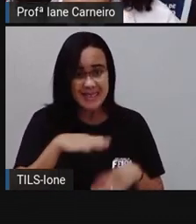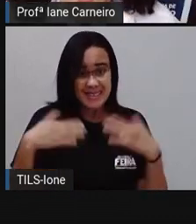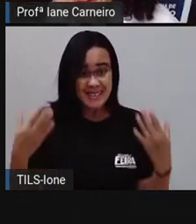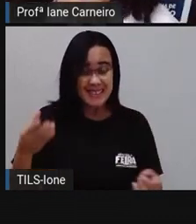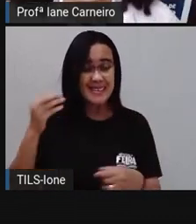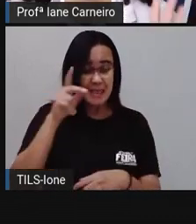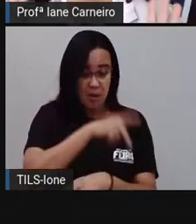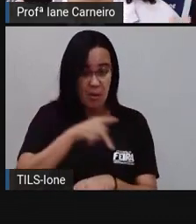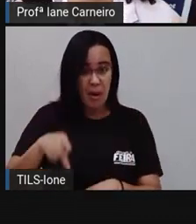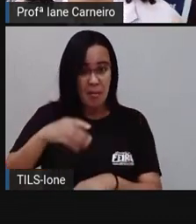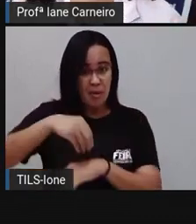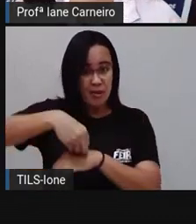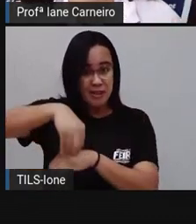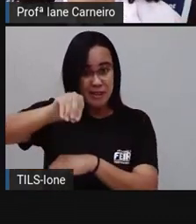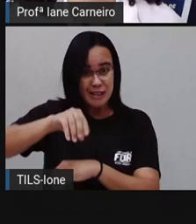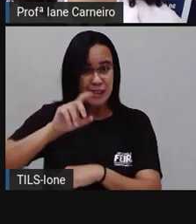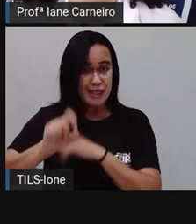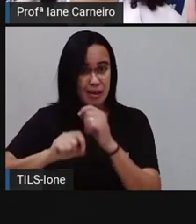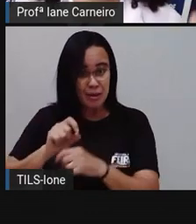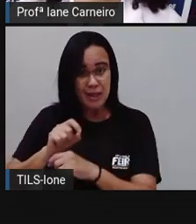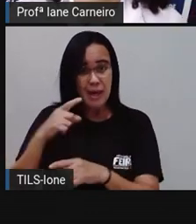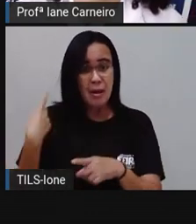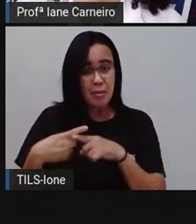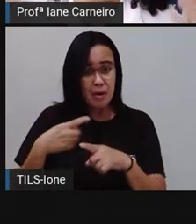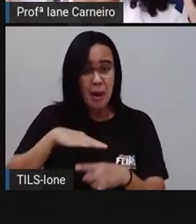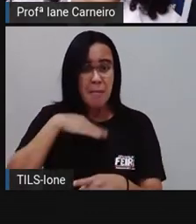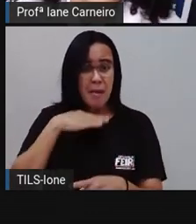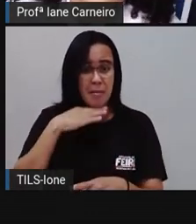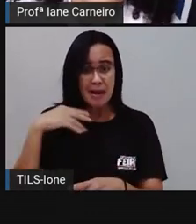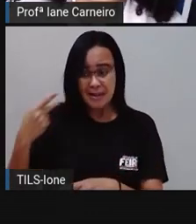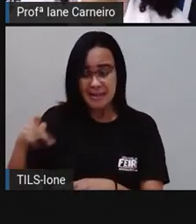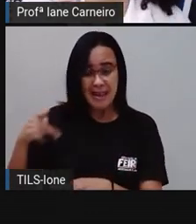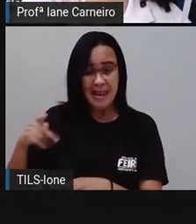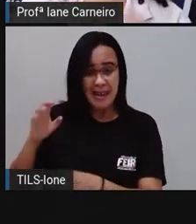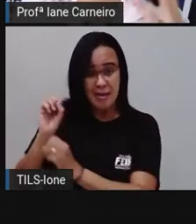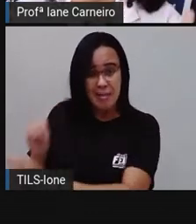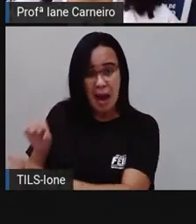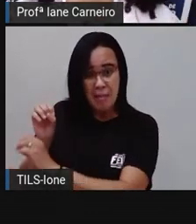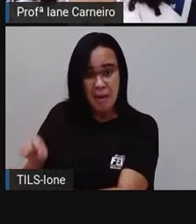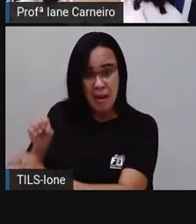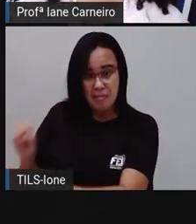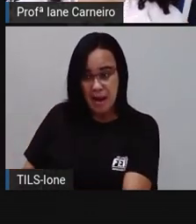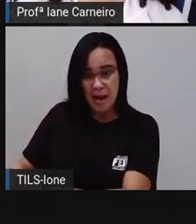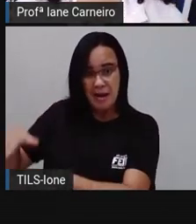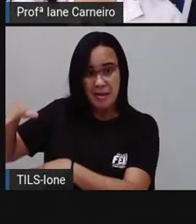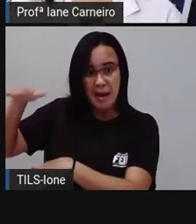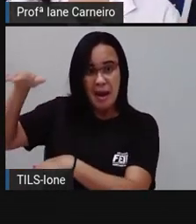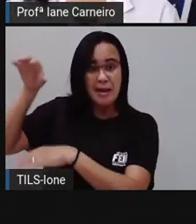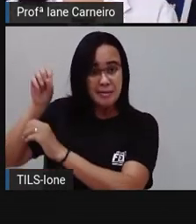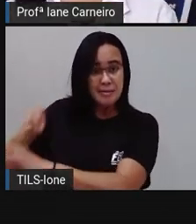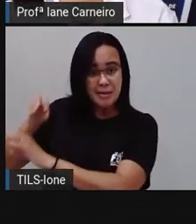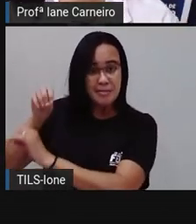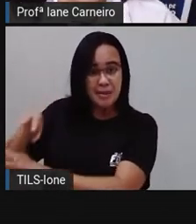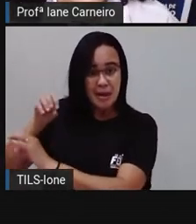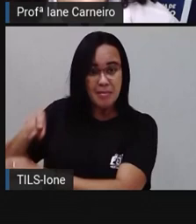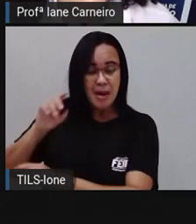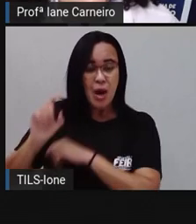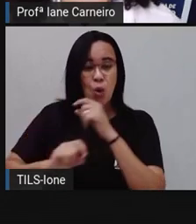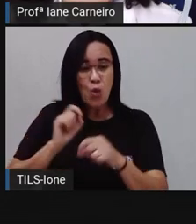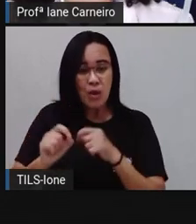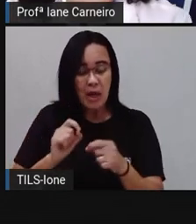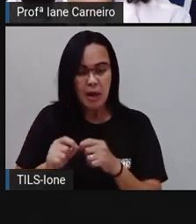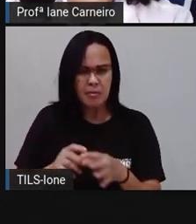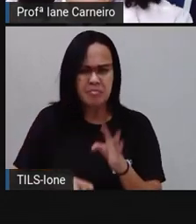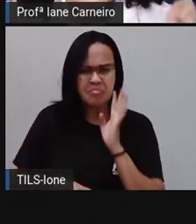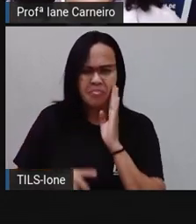né? A mamãe da PRO ensinou ela desde criança que quando a gente vai na feira livre, na rua, né? E aí passa aquele vendedor